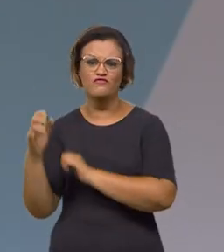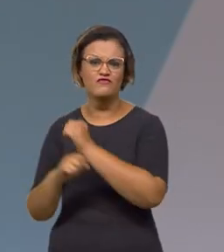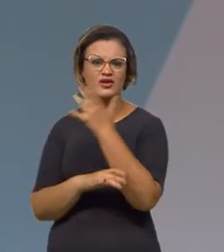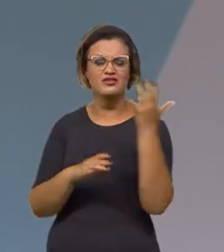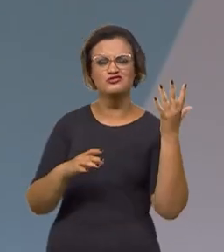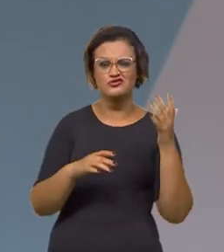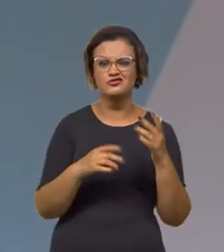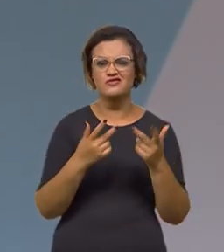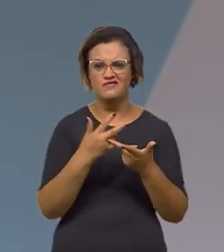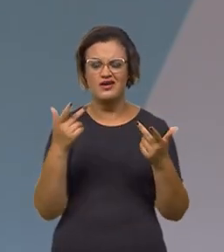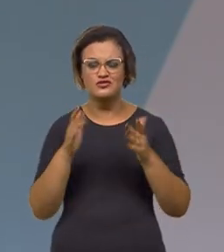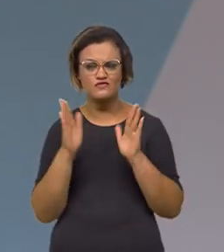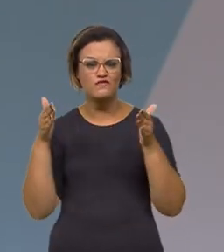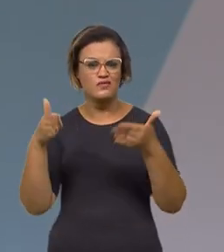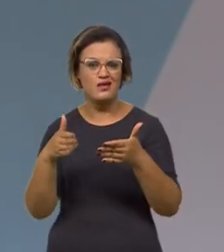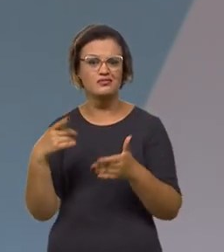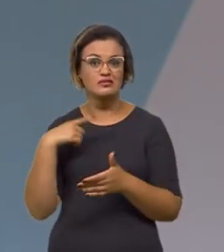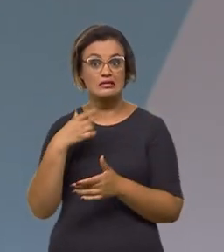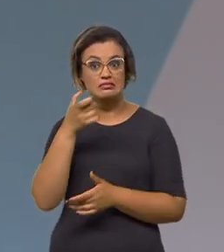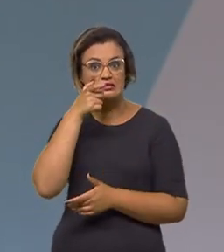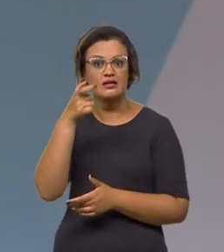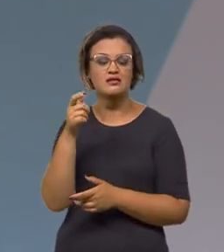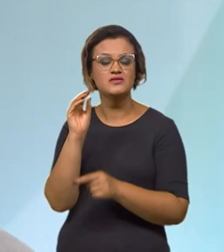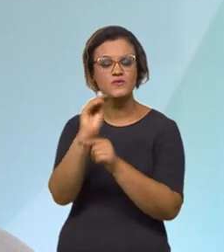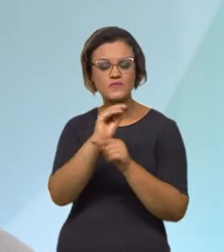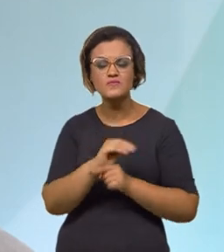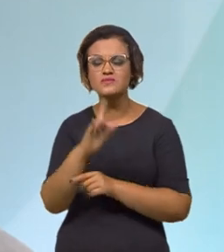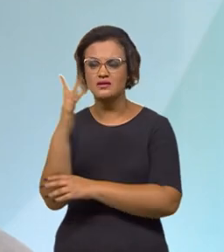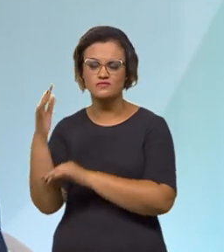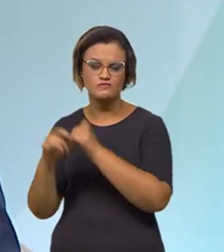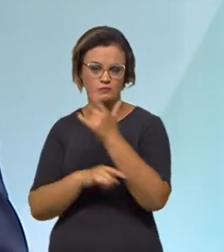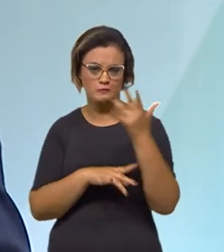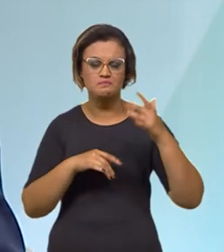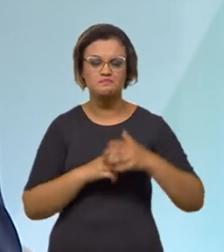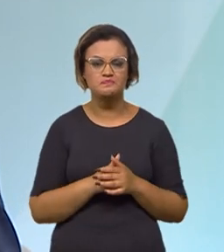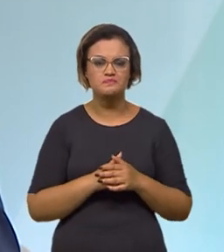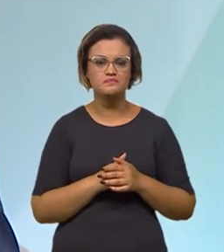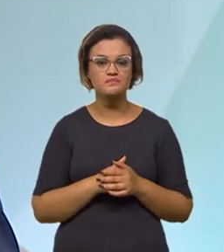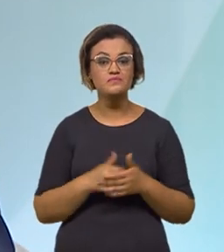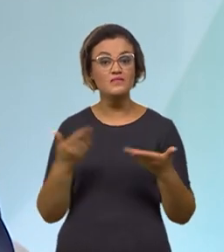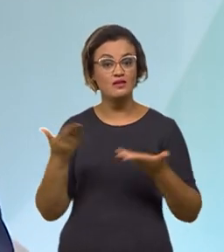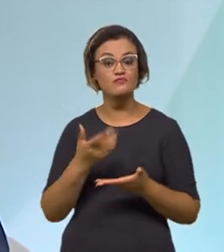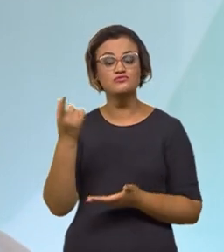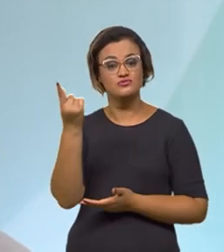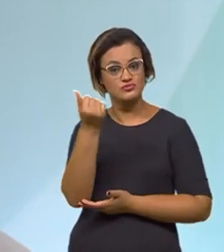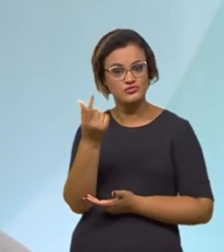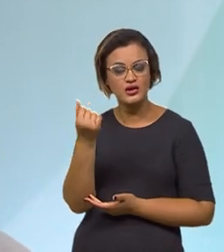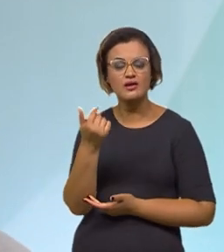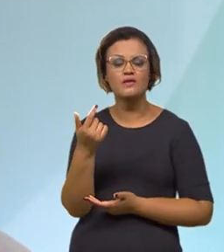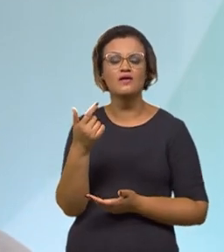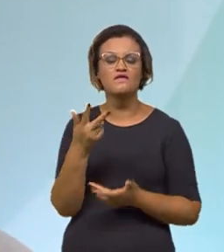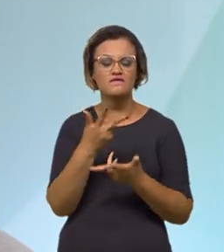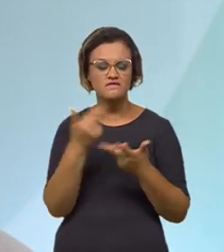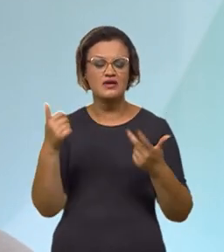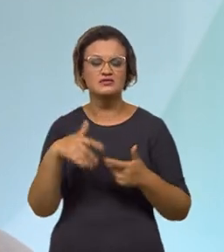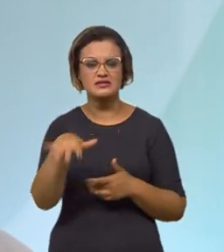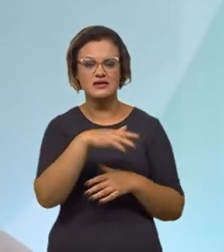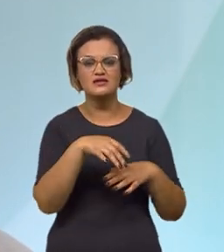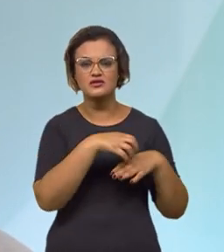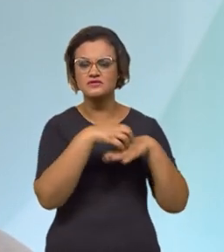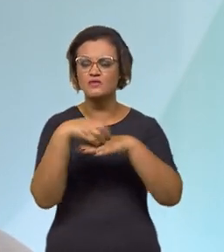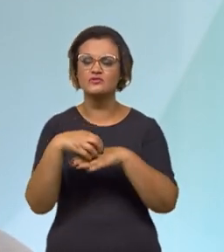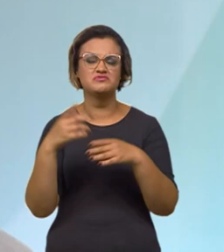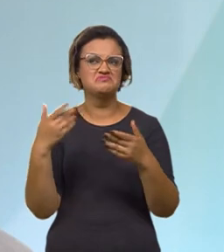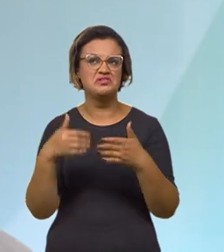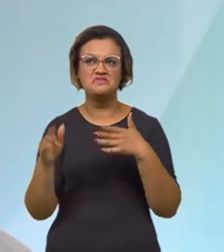Green Loans. São financiamentos que são importantes para a agenda de infraestrutura. Hoje, os grandes fundos que estão por trás das operadoras de transporte, seja